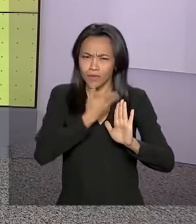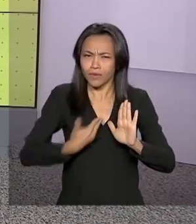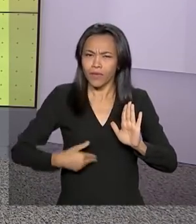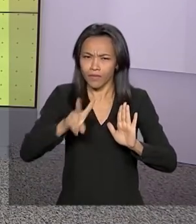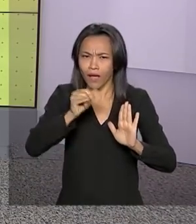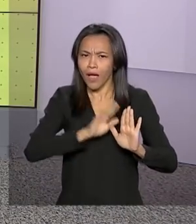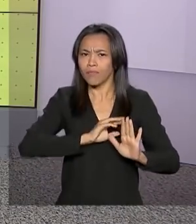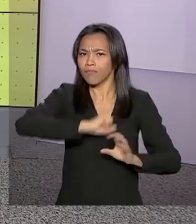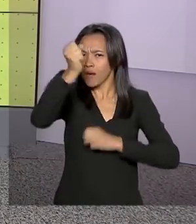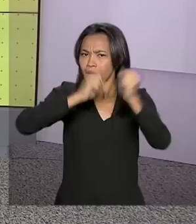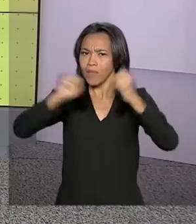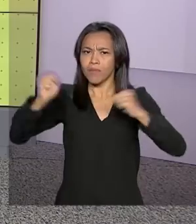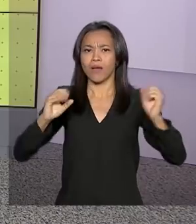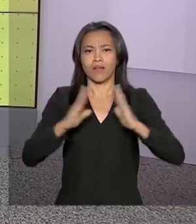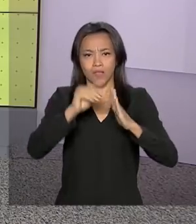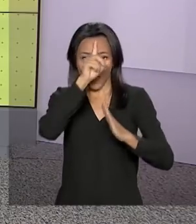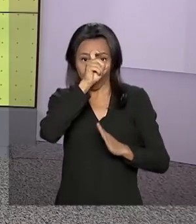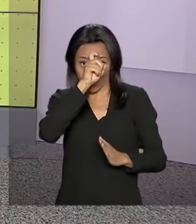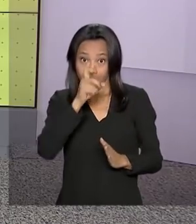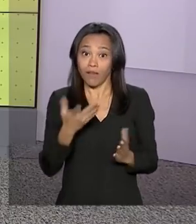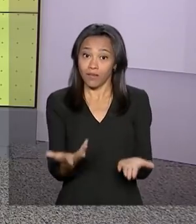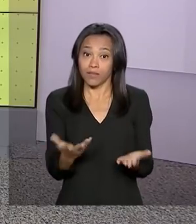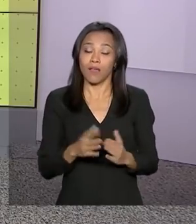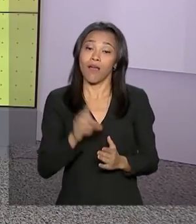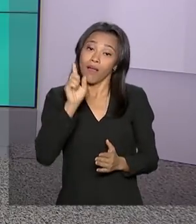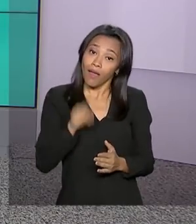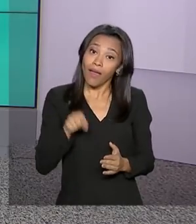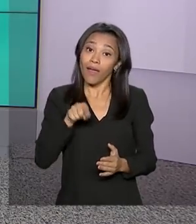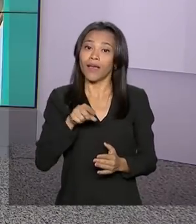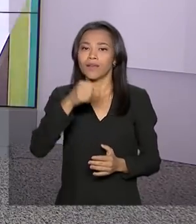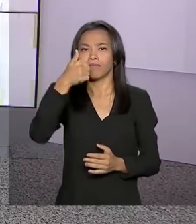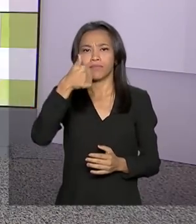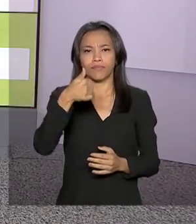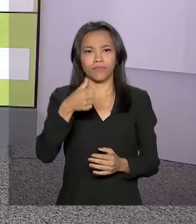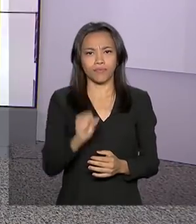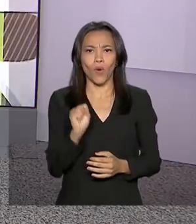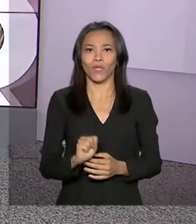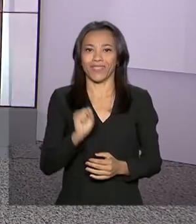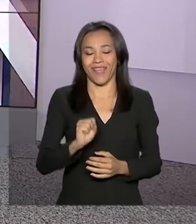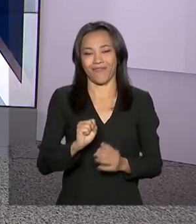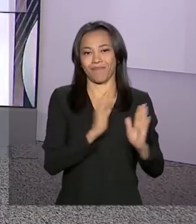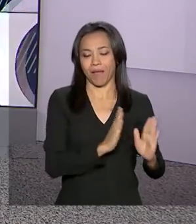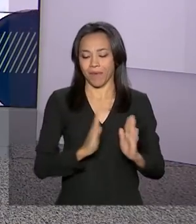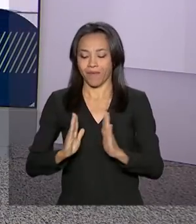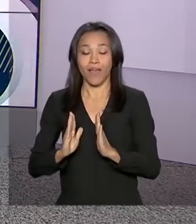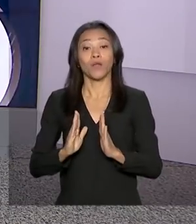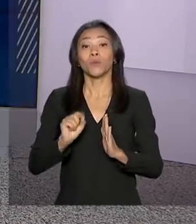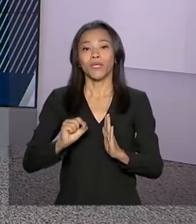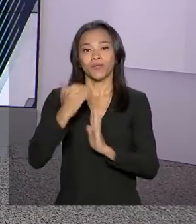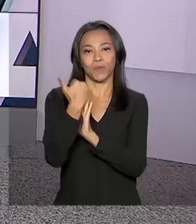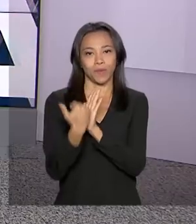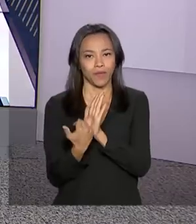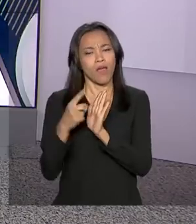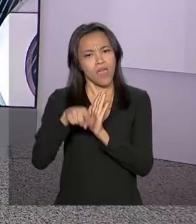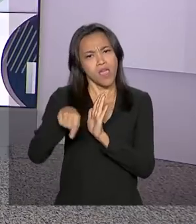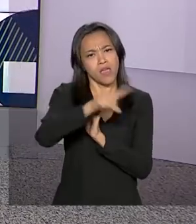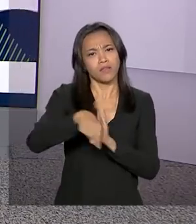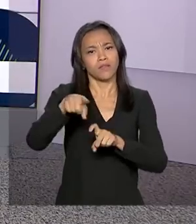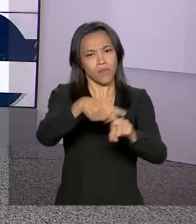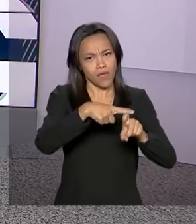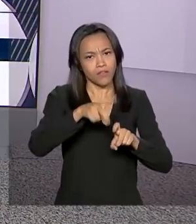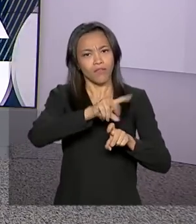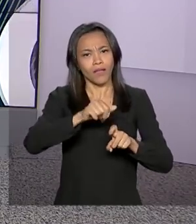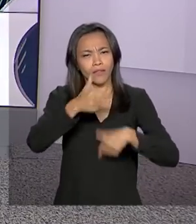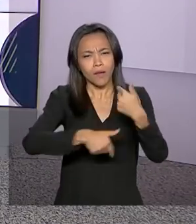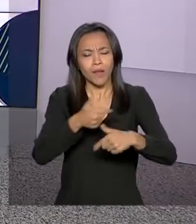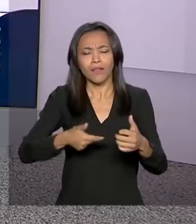início das atividades nas unidades de saúde. Esta é a 18ª fase do programa. Os profissionais vão atuar na atenção